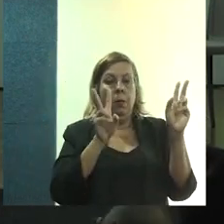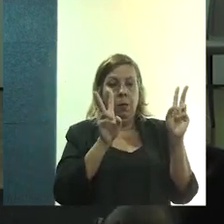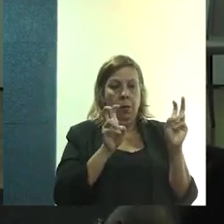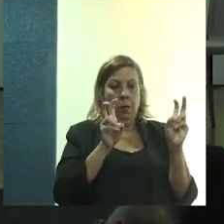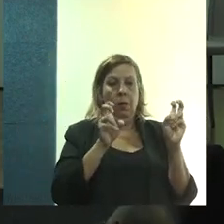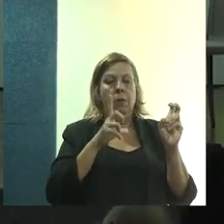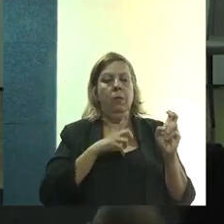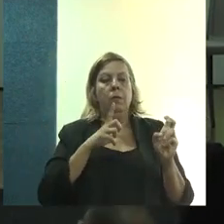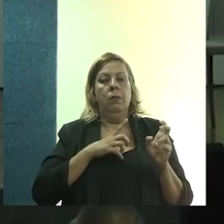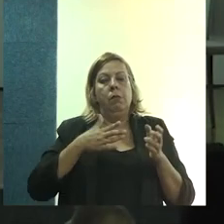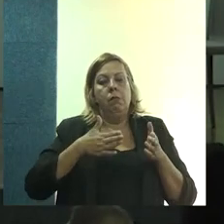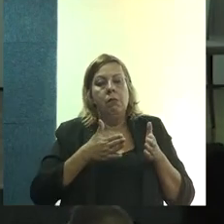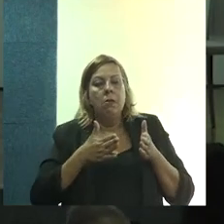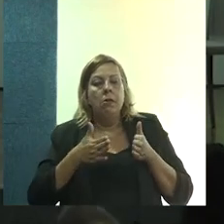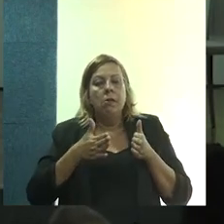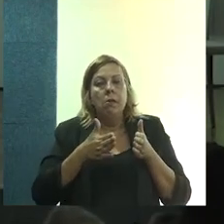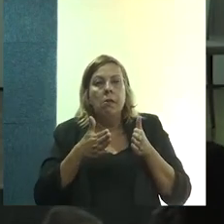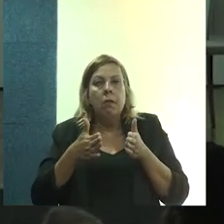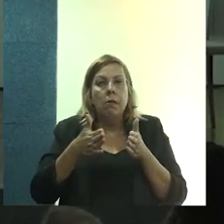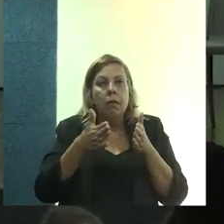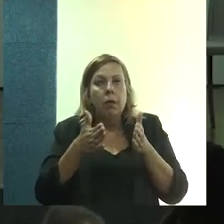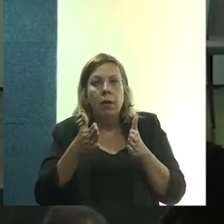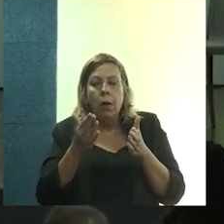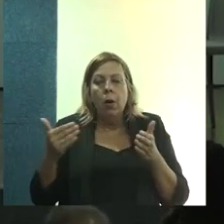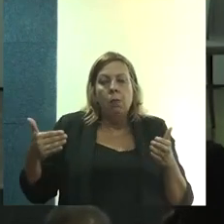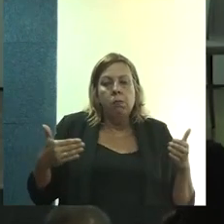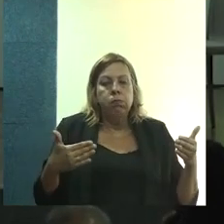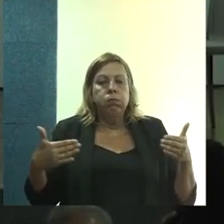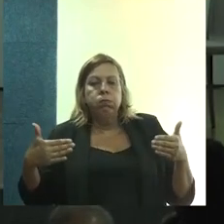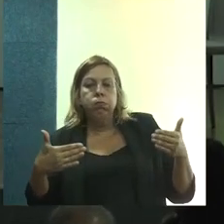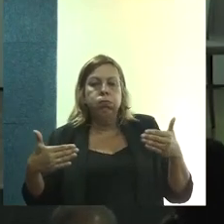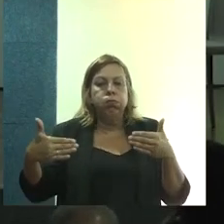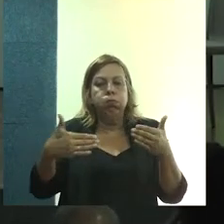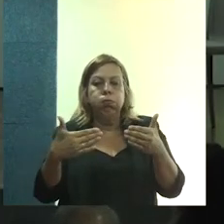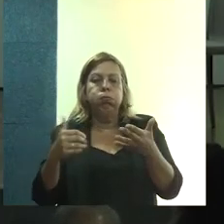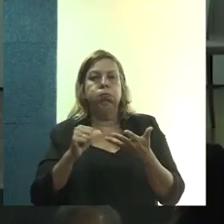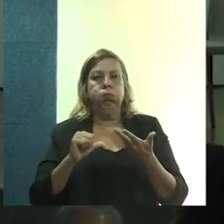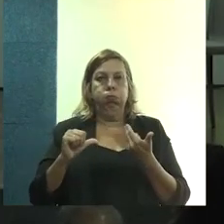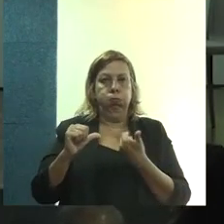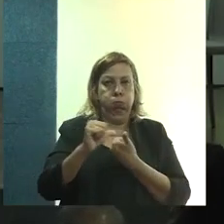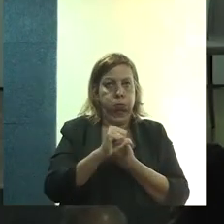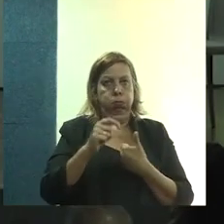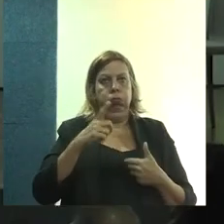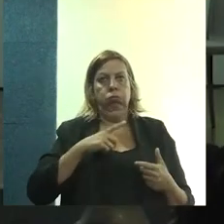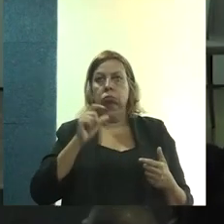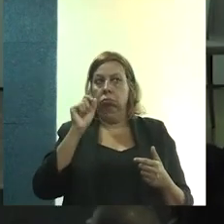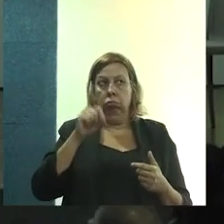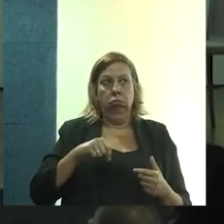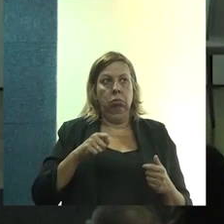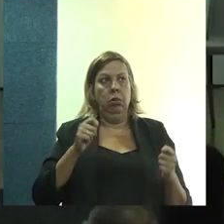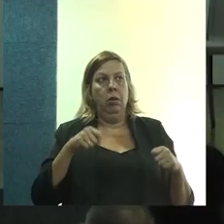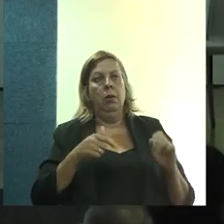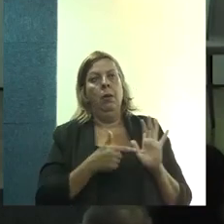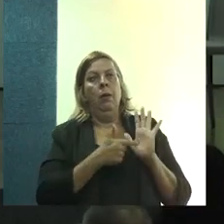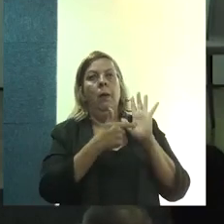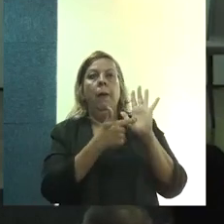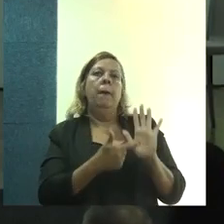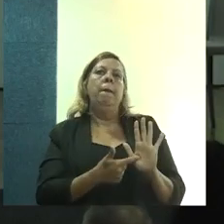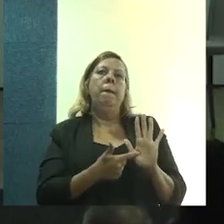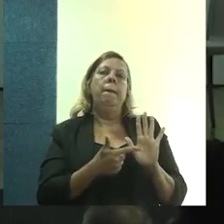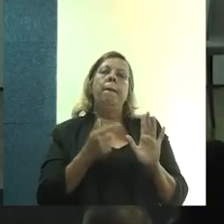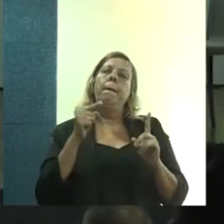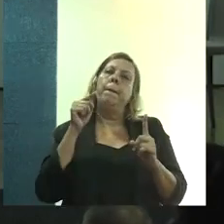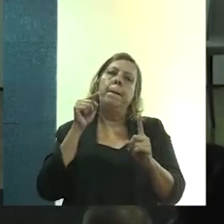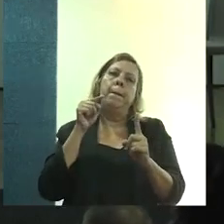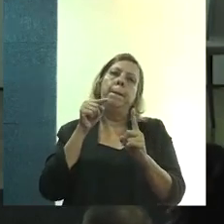está caminhando e está chegando um monte de outros elementos que estão levando, de alguma forma, a